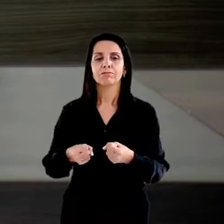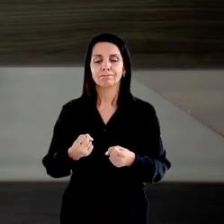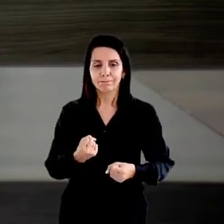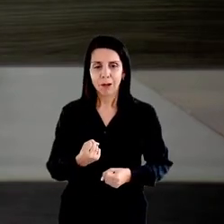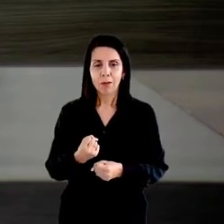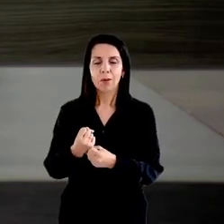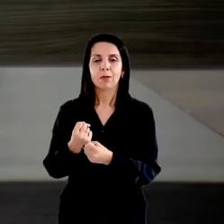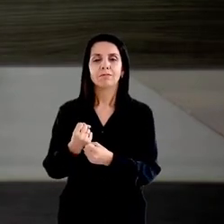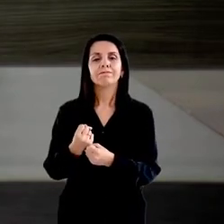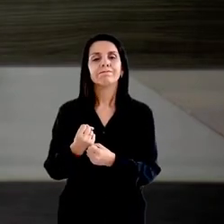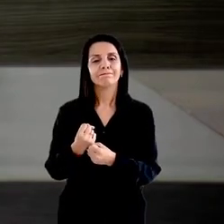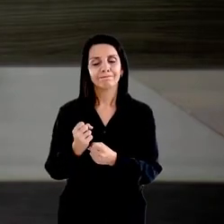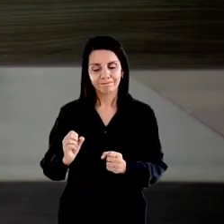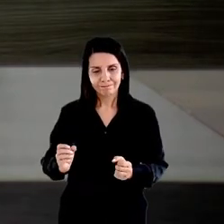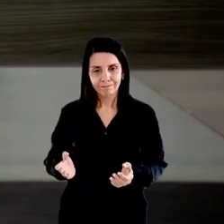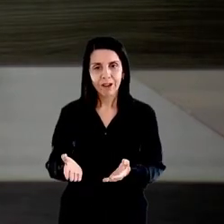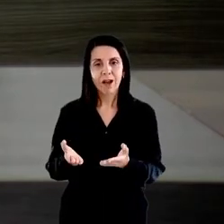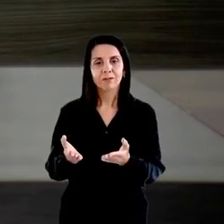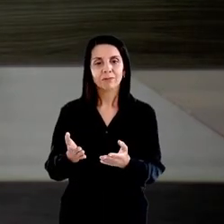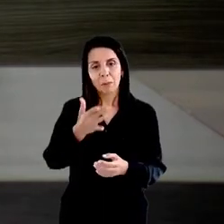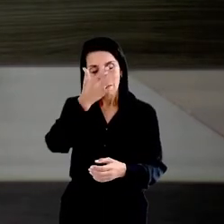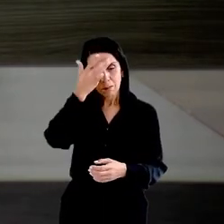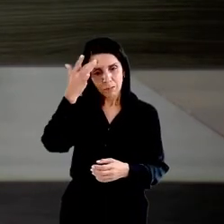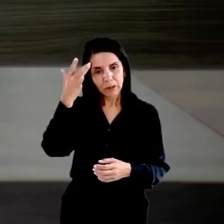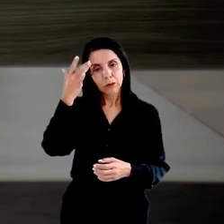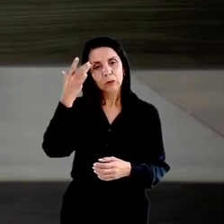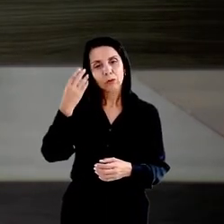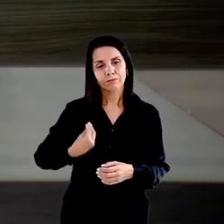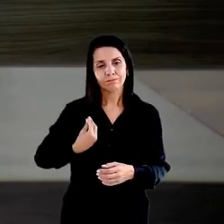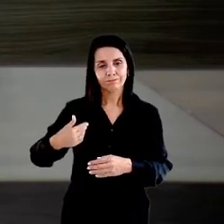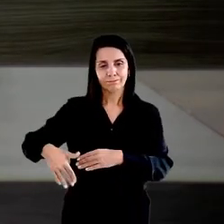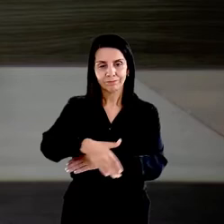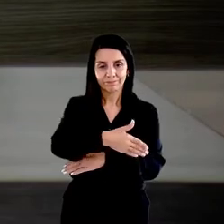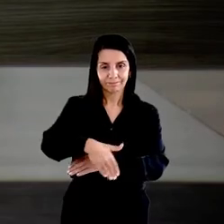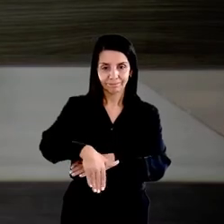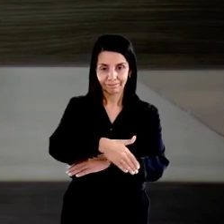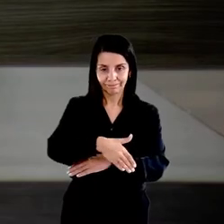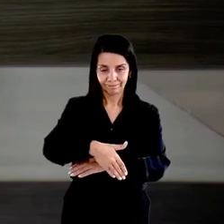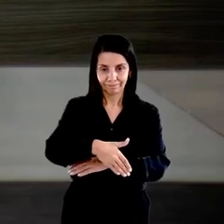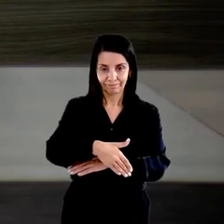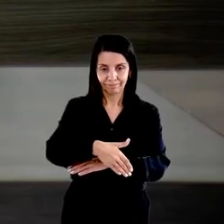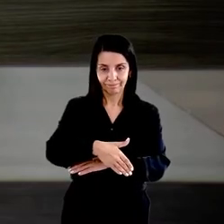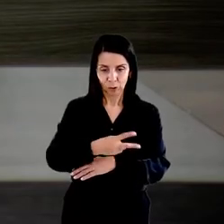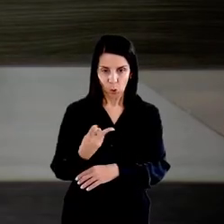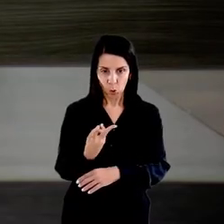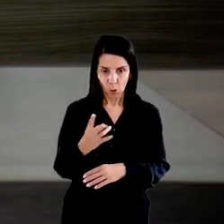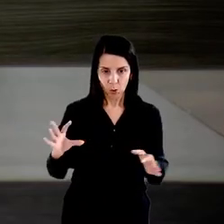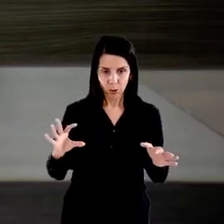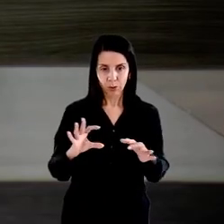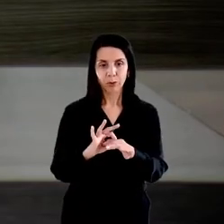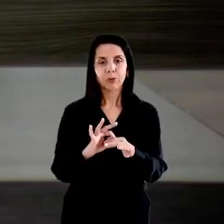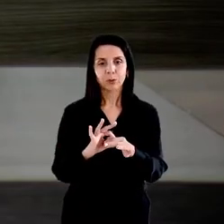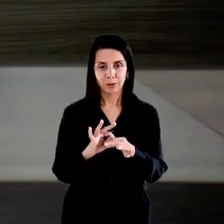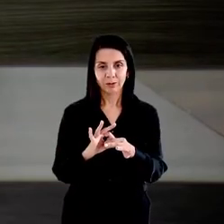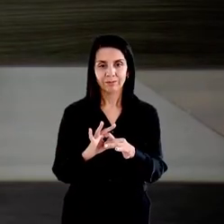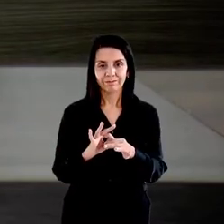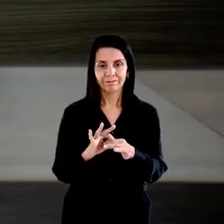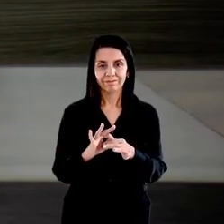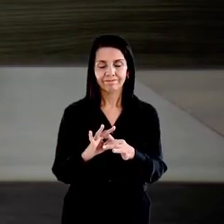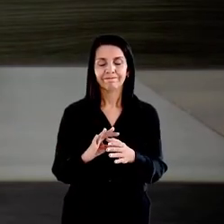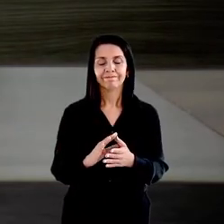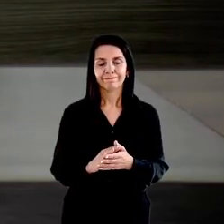Embora guarde uma relação direta, há que se dizer que, lamentavelmente, nesse flagelo que é a insegurança